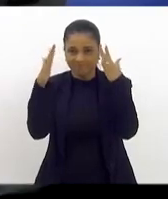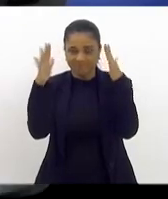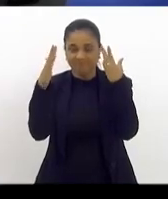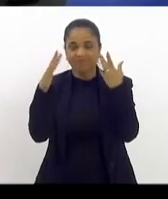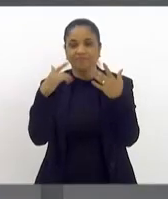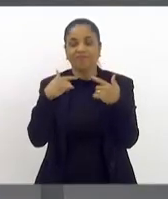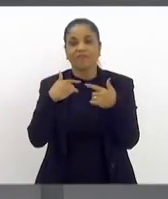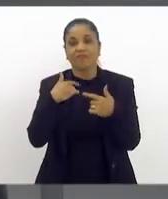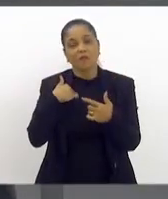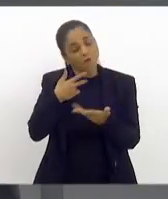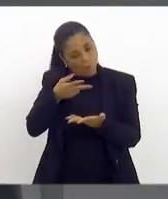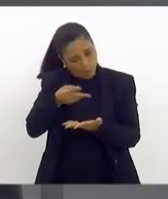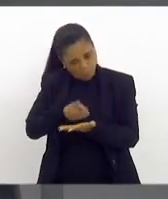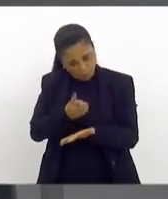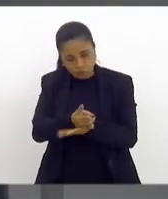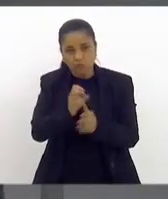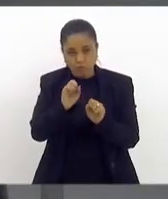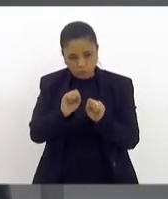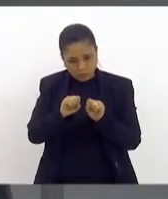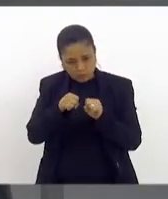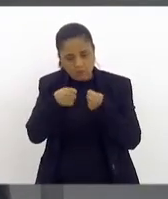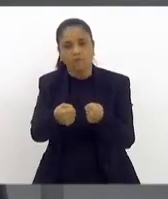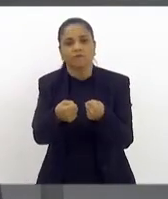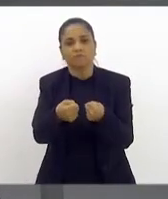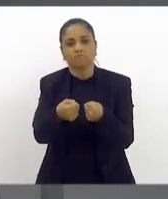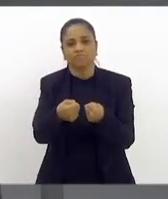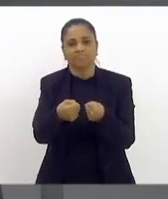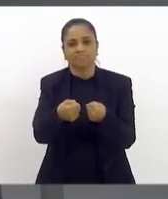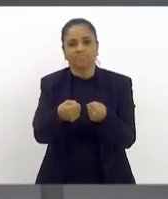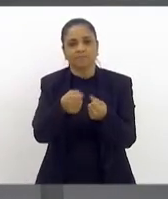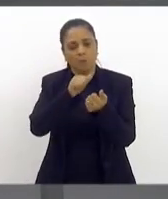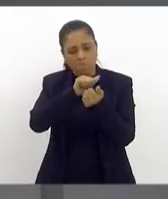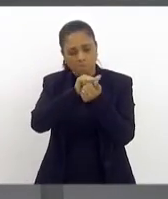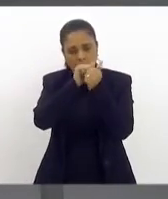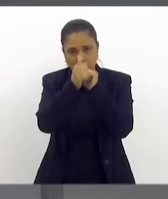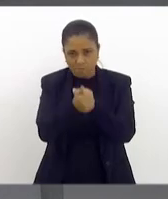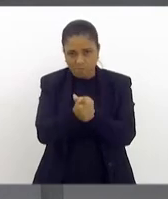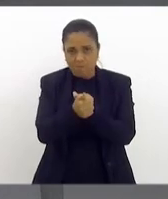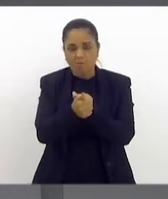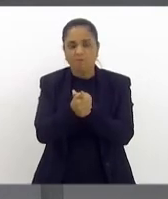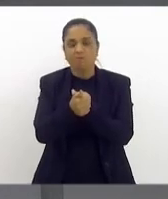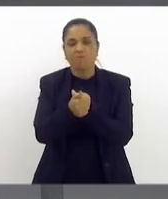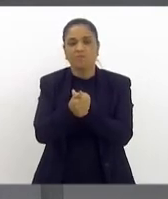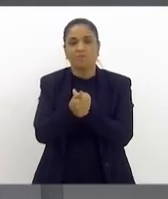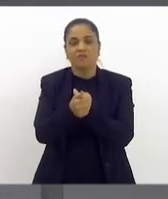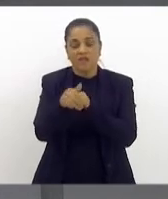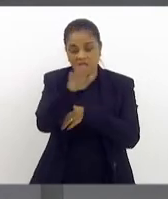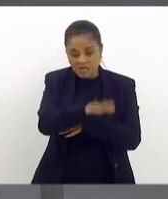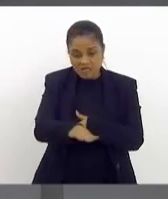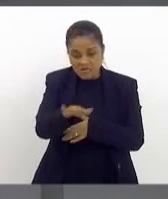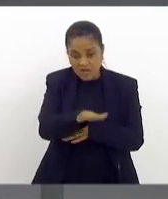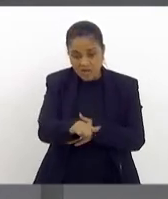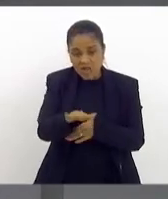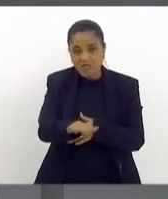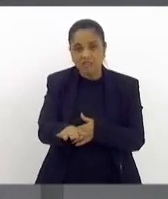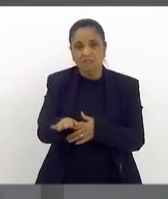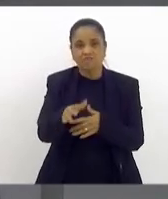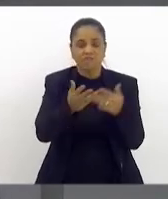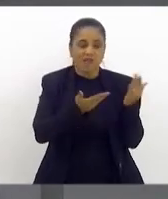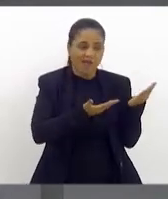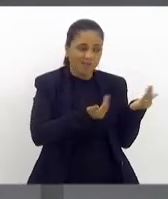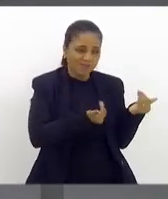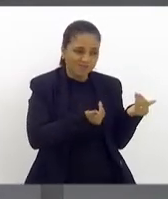E eu vou continuar defendendo, através dos esportes. Muitas crianças chegam até mim, muitos adolescentes,